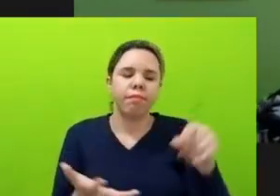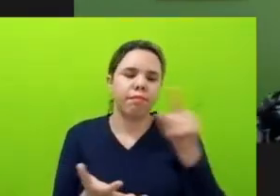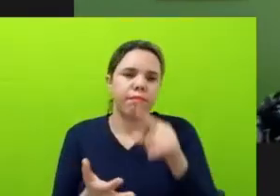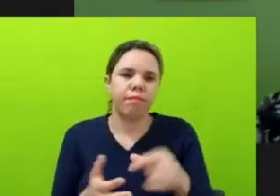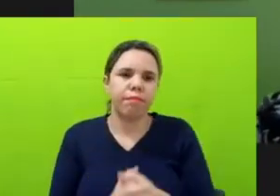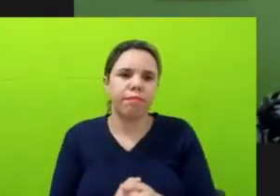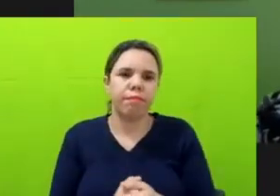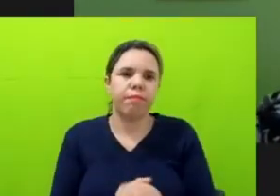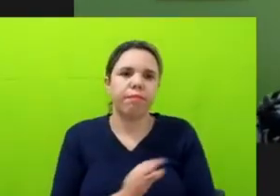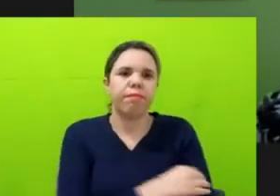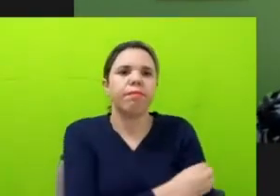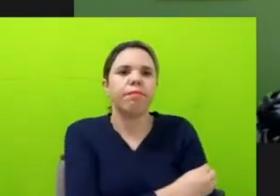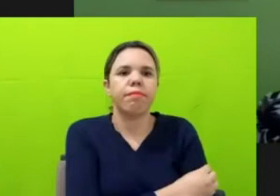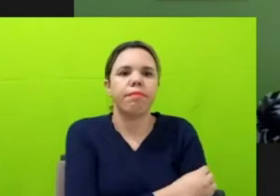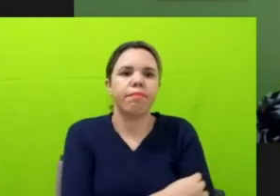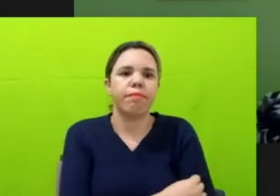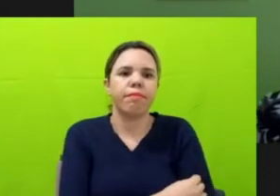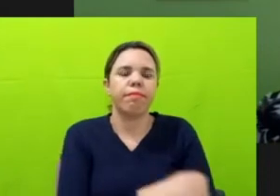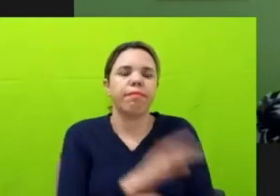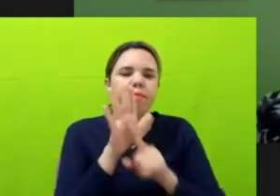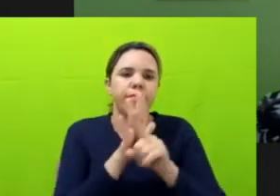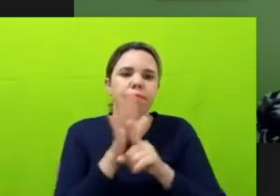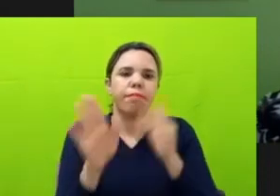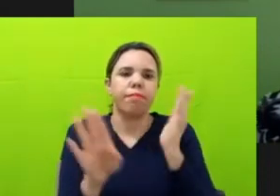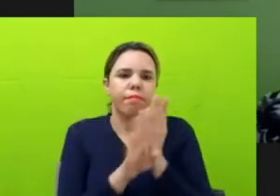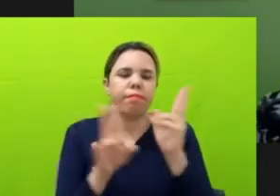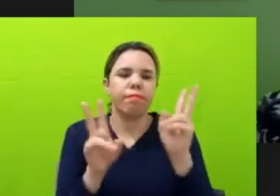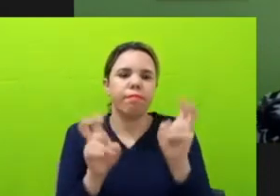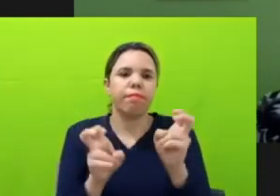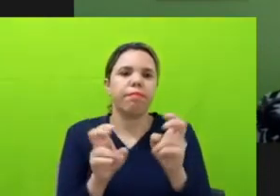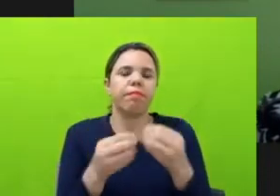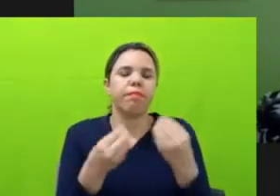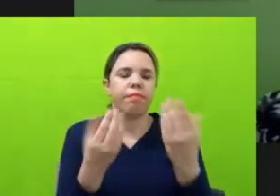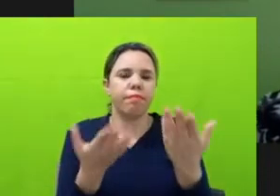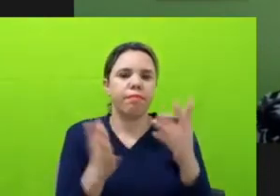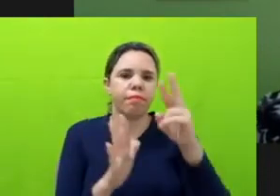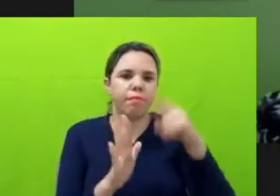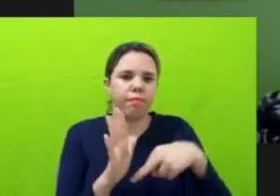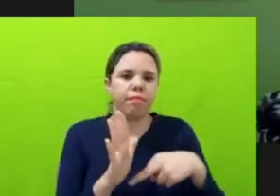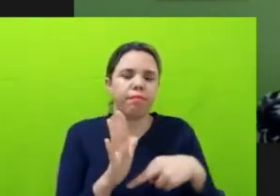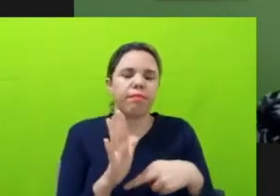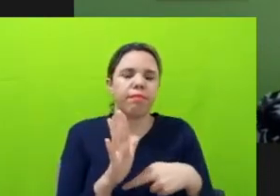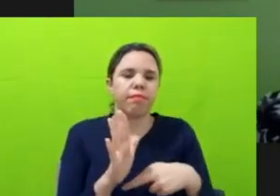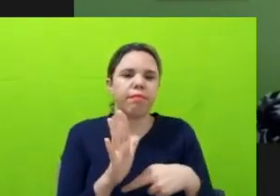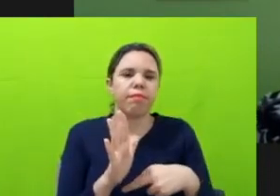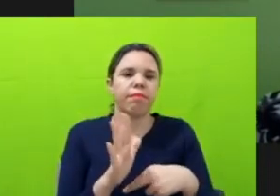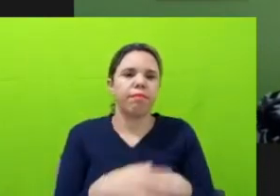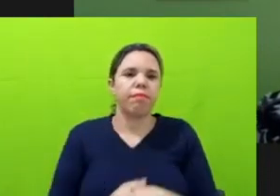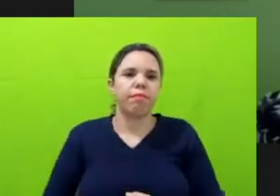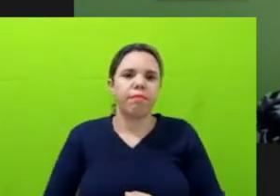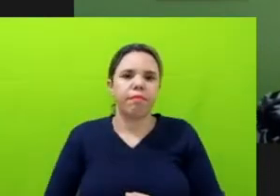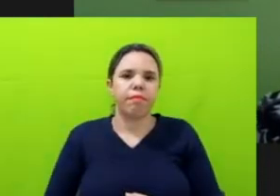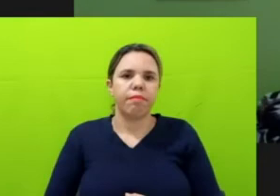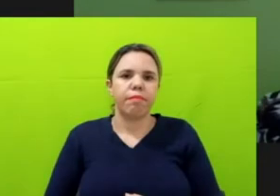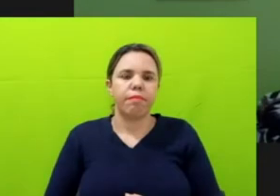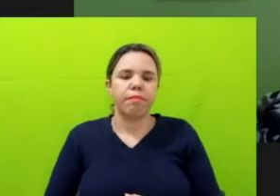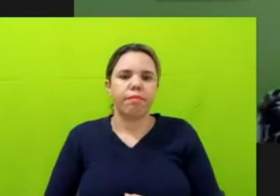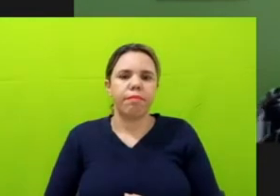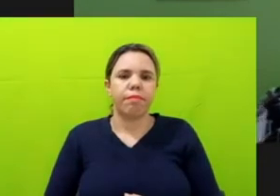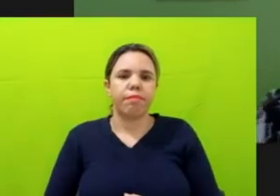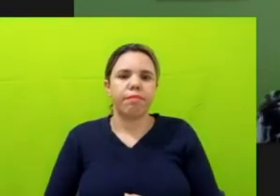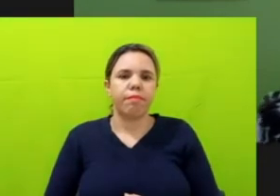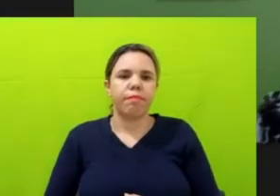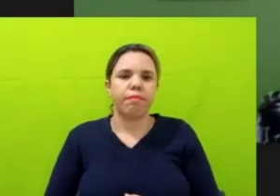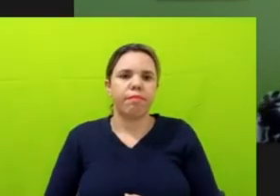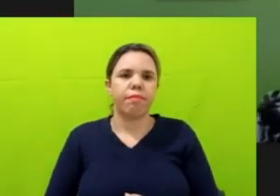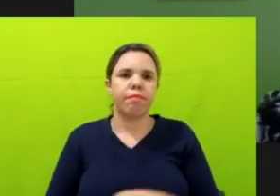investigar esse tema, eu, eu indico esse relatório como um ponto de partida, assim, inclusive a gente linka tudo lá, linka todas as